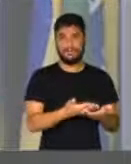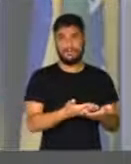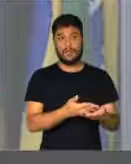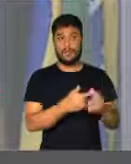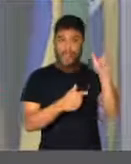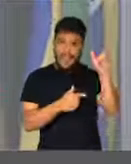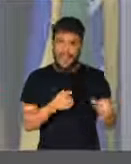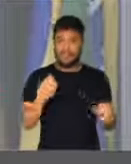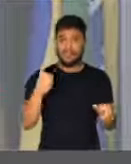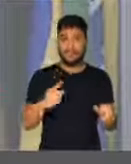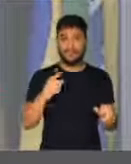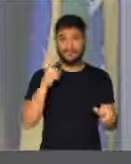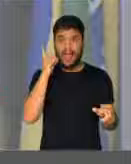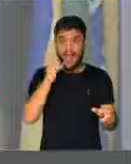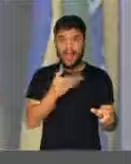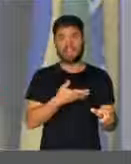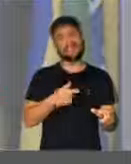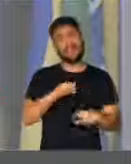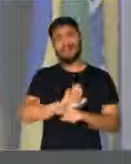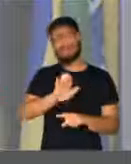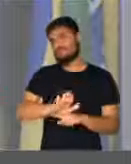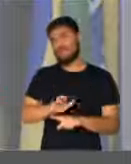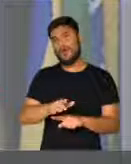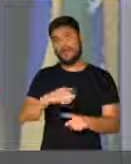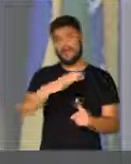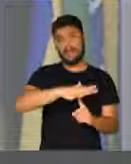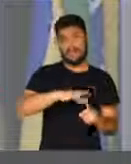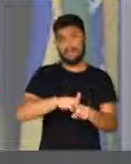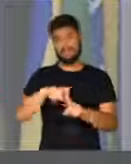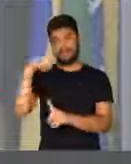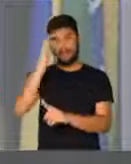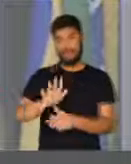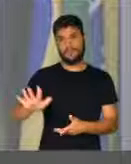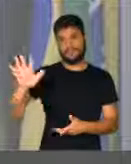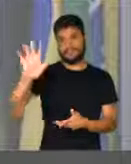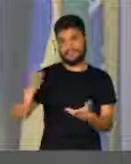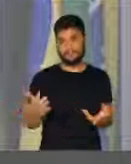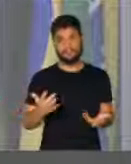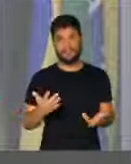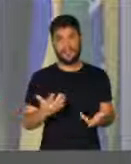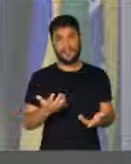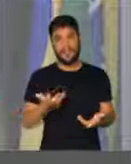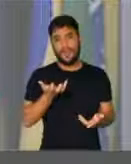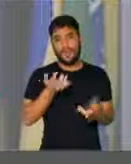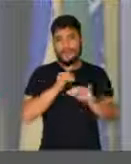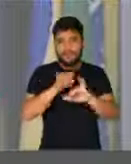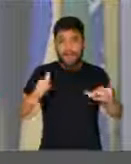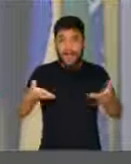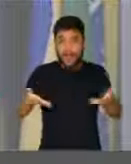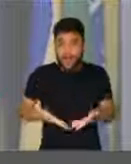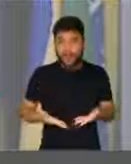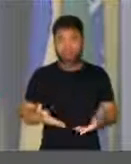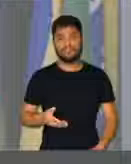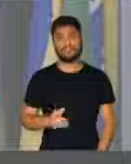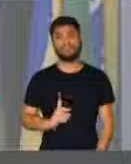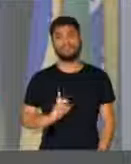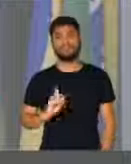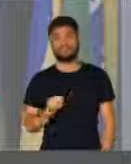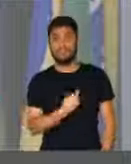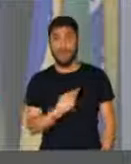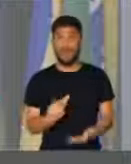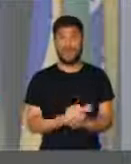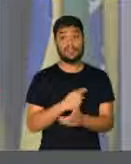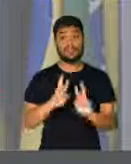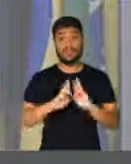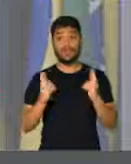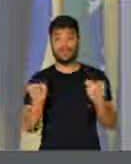para o Paraná e para o Brasil, que é o nosso querido César Silvestre. E também, senhor presidente, dizer que hoje tivemos a reunião da